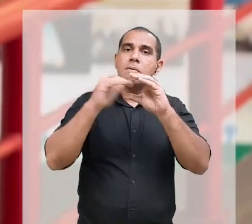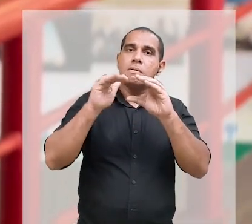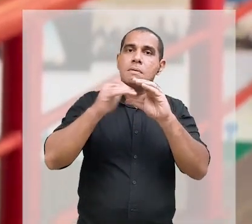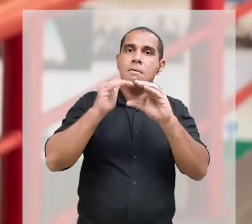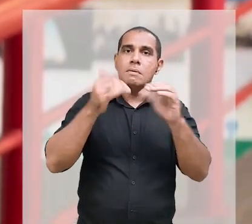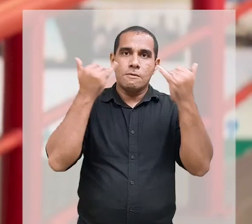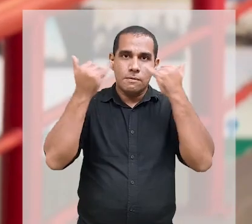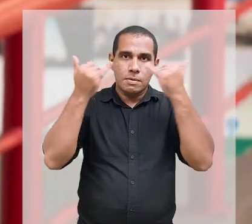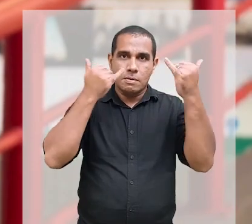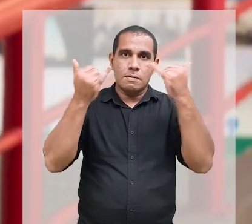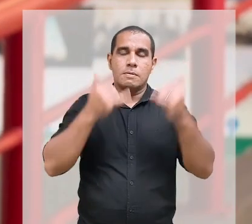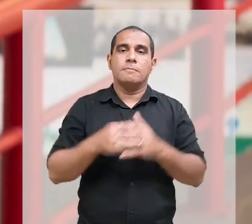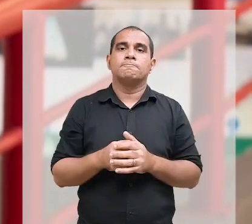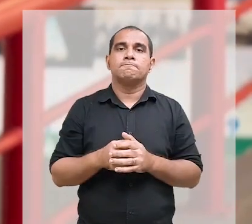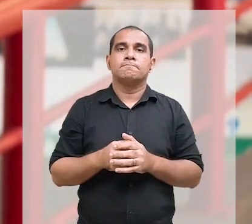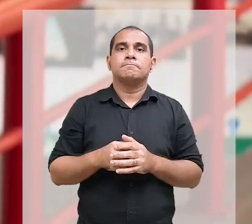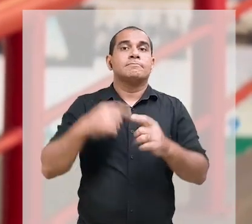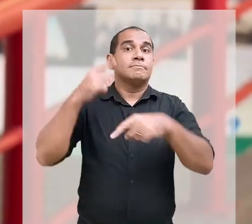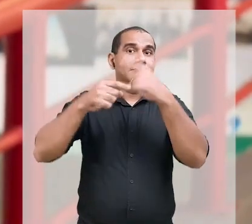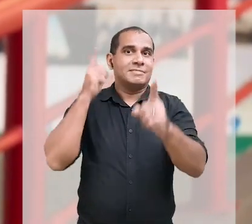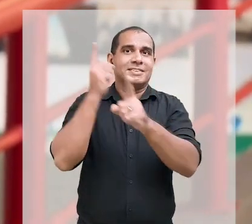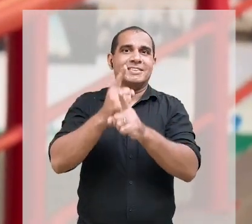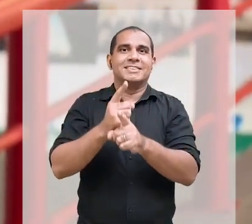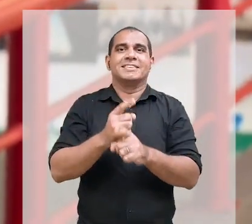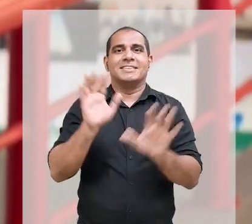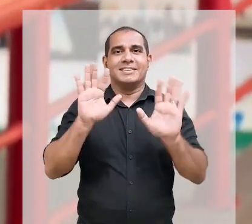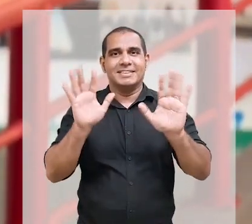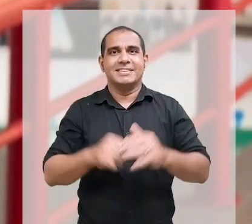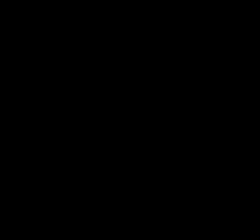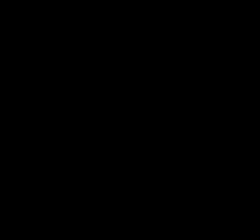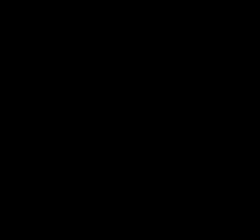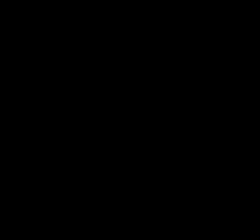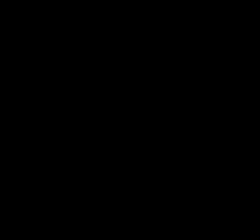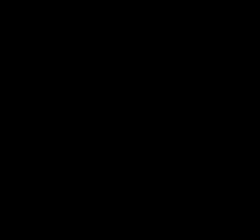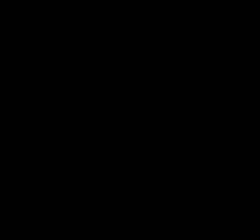tela e se inscrever na newsletter Informa ESP. Até a próxima!